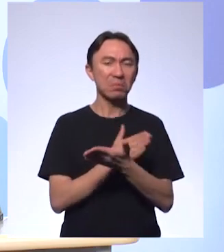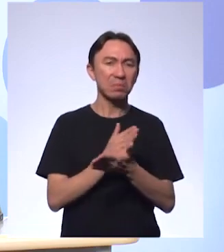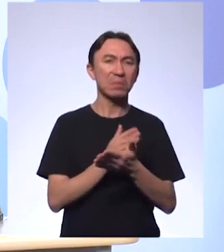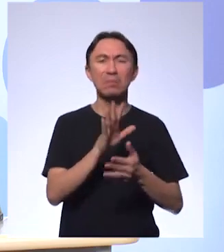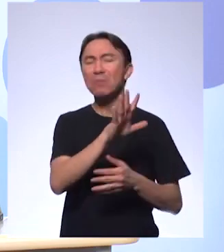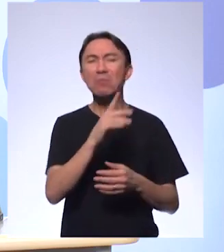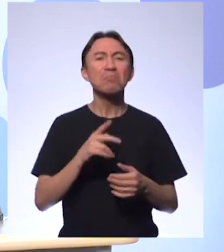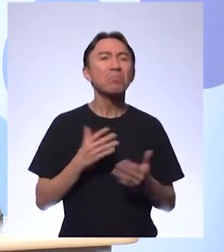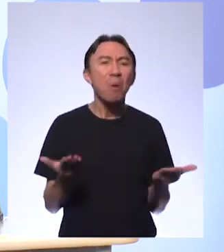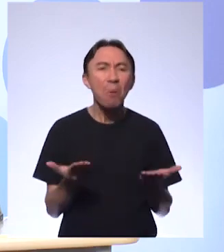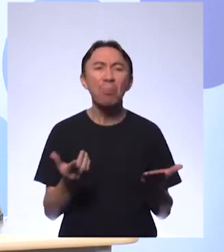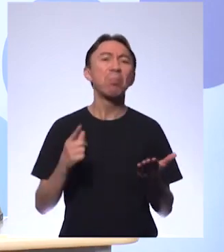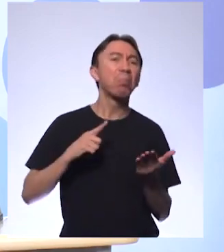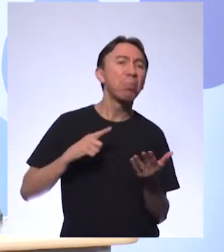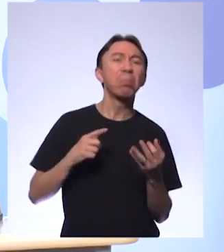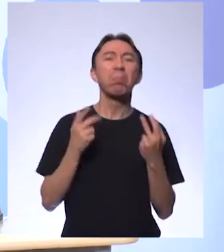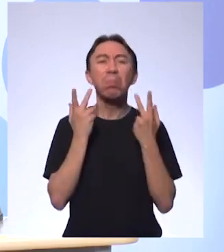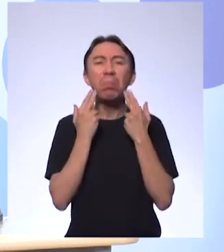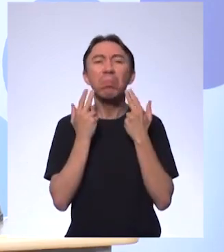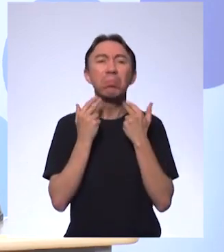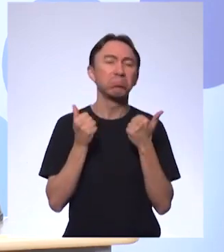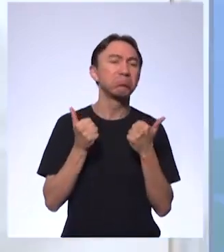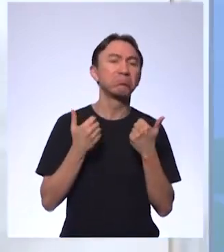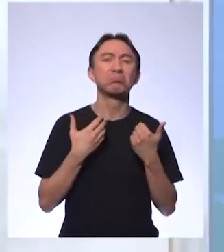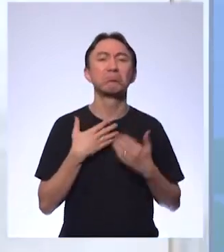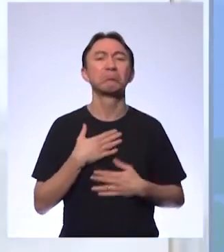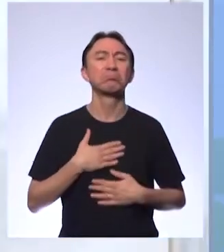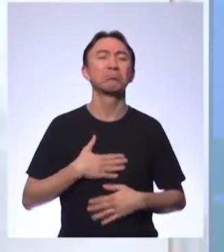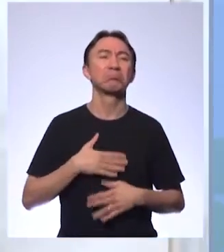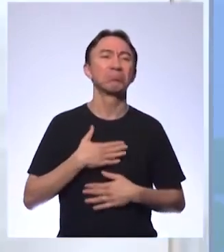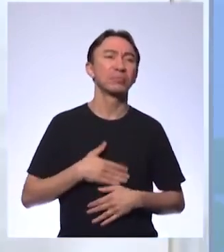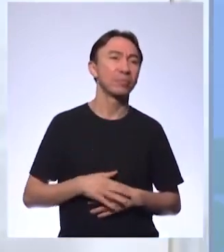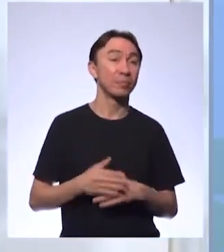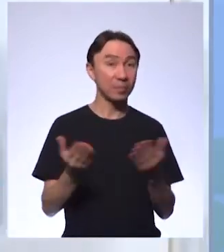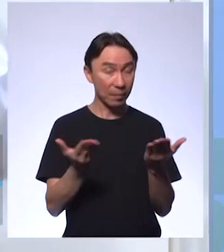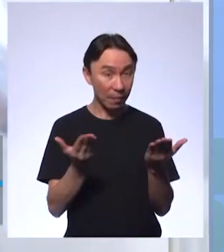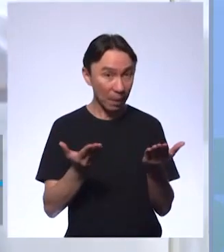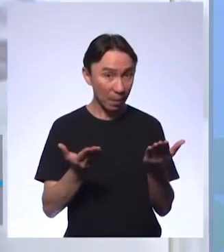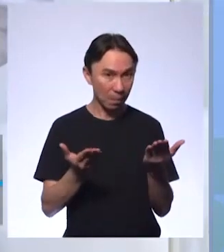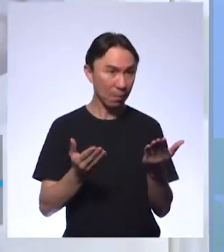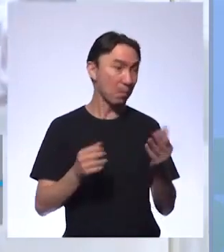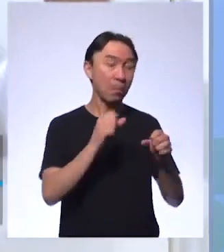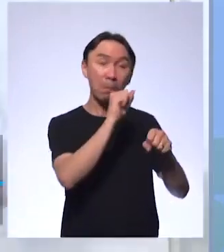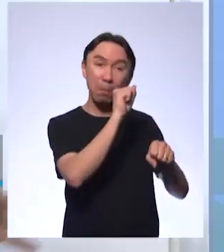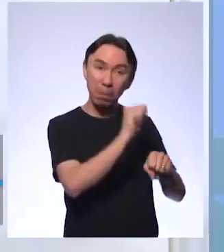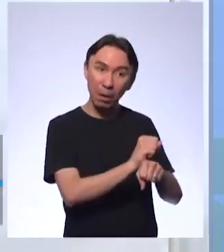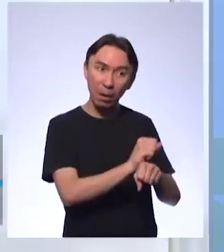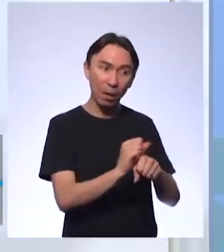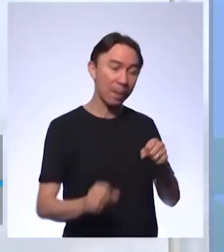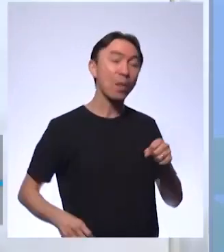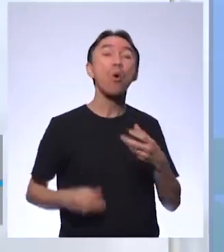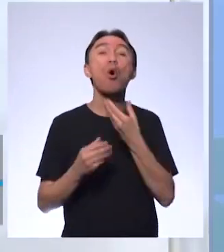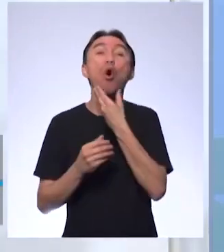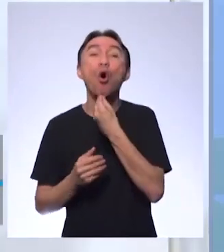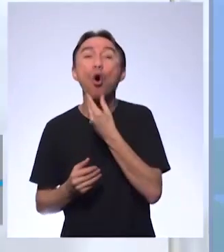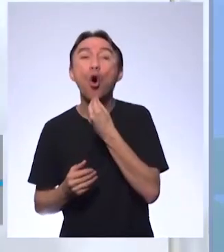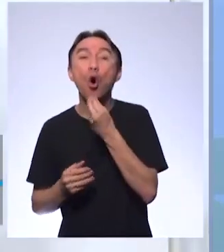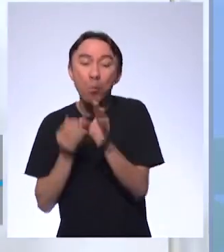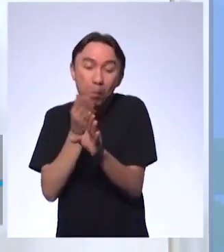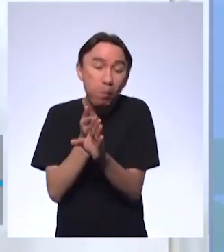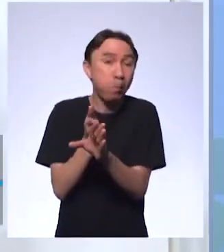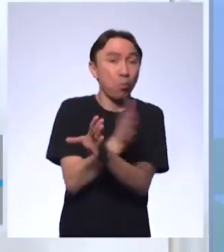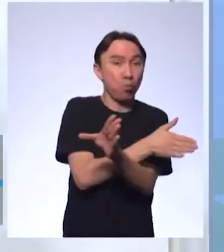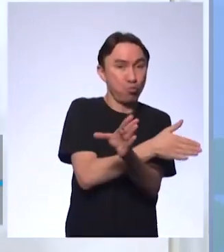mas por enquanto está tudo bem, professor. Obrigado. Tranquilão. Então, agora eu vou parar um pouquinho de falar das extinções antes do homem surgir. E eu quero